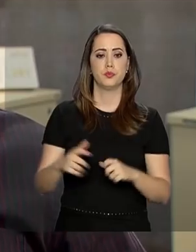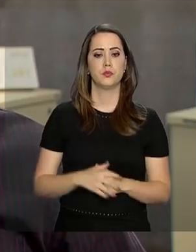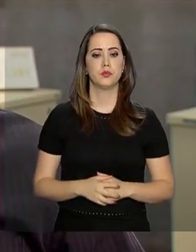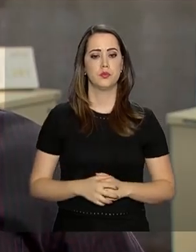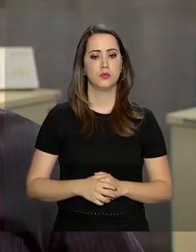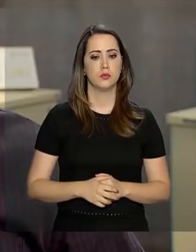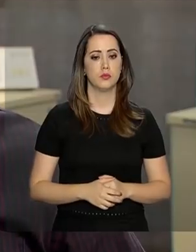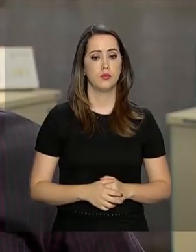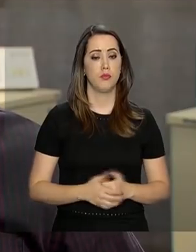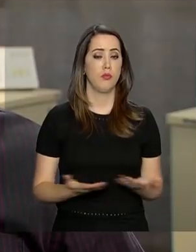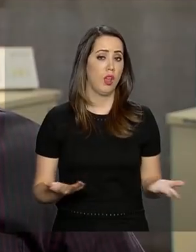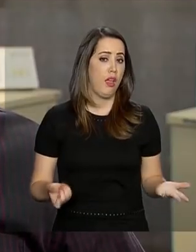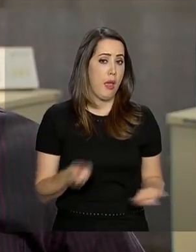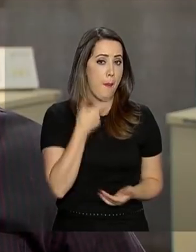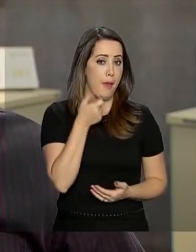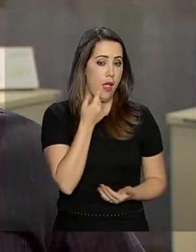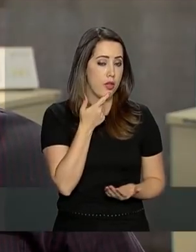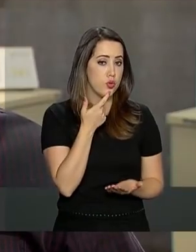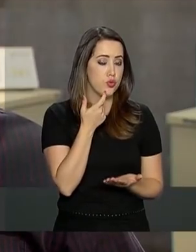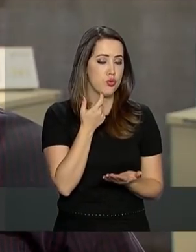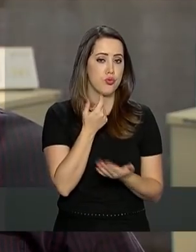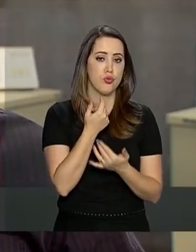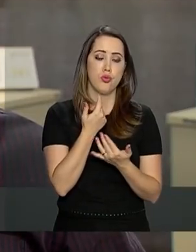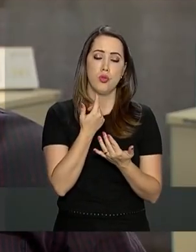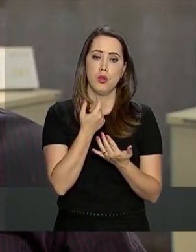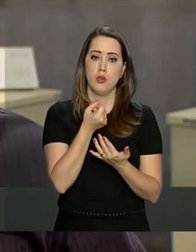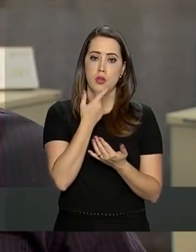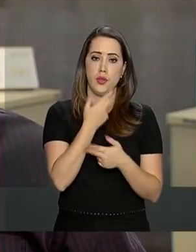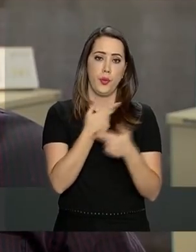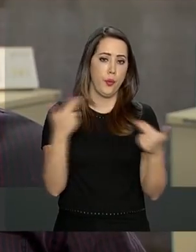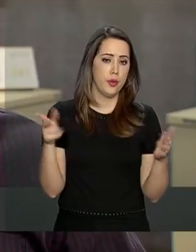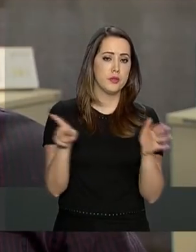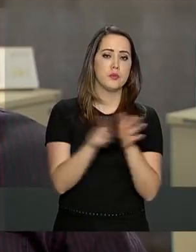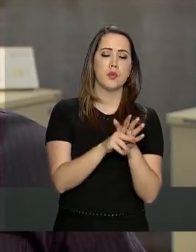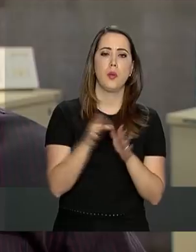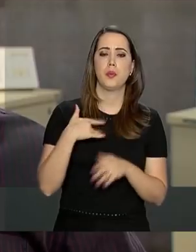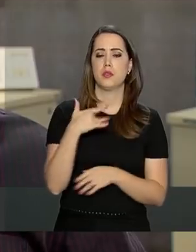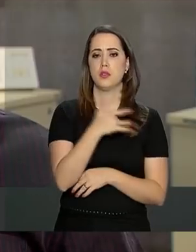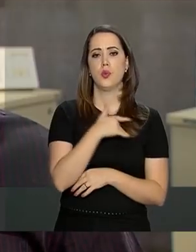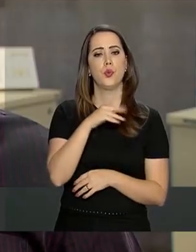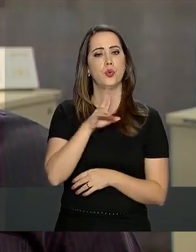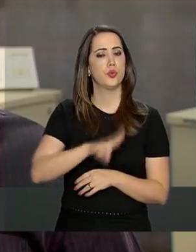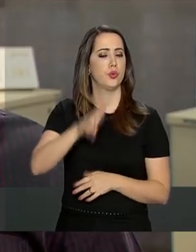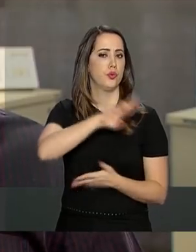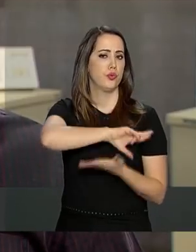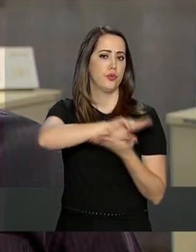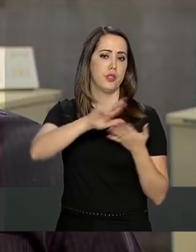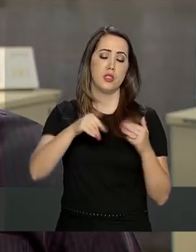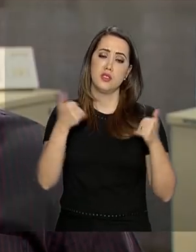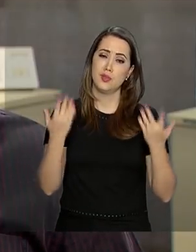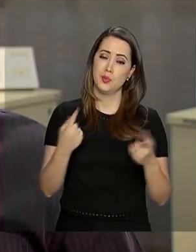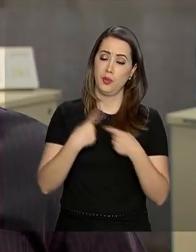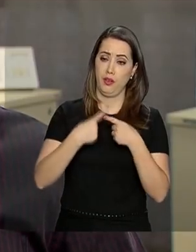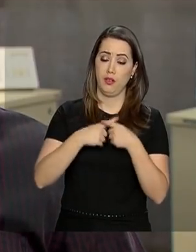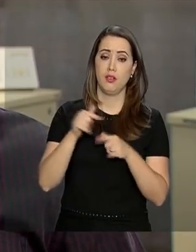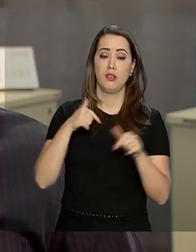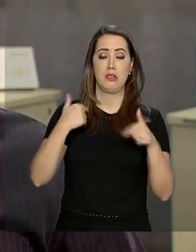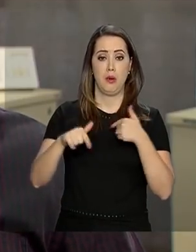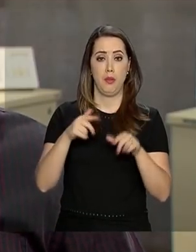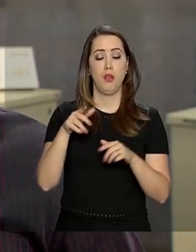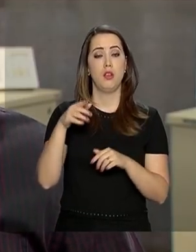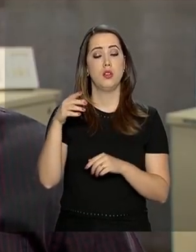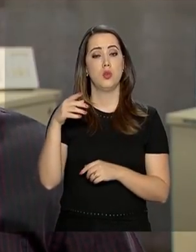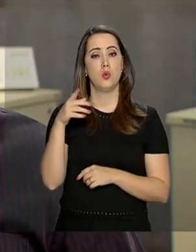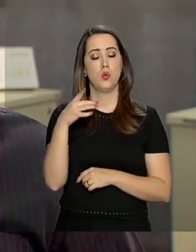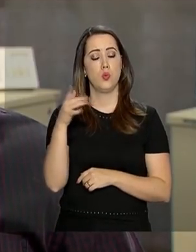Medicamento e insumos para a saúde, material para a saúde, de uso geral, porque por se tratar de um hospital que tem